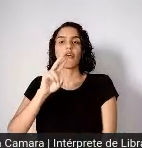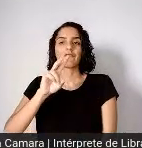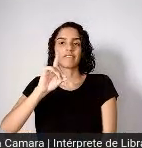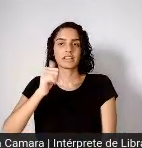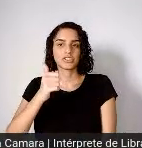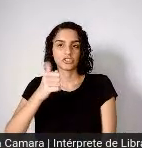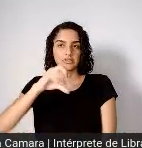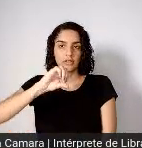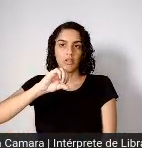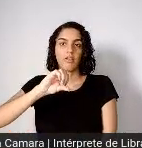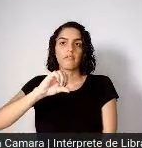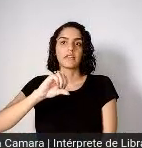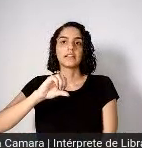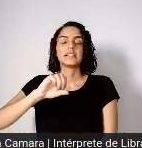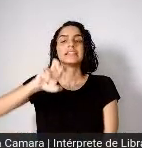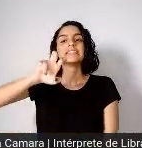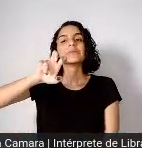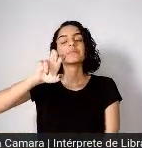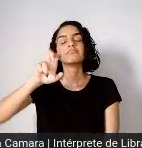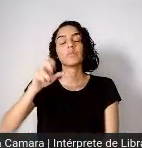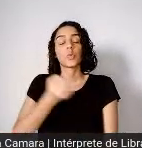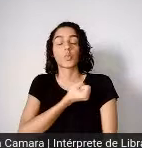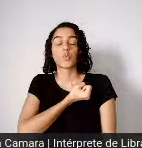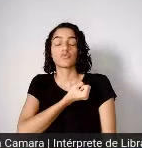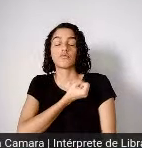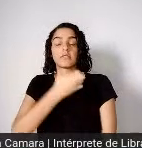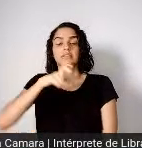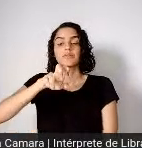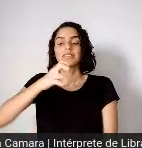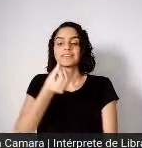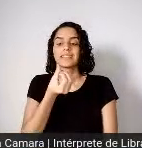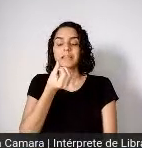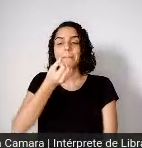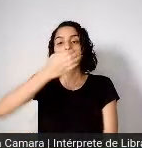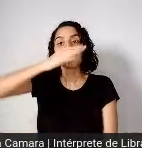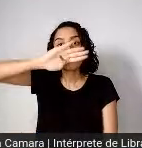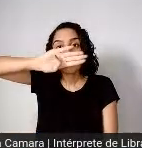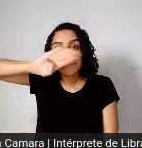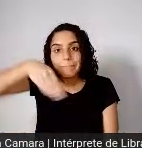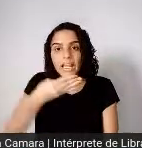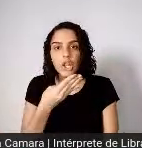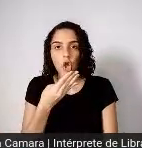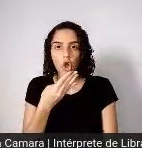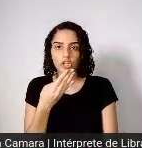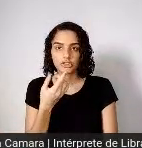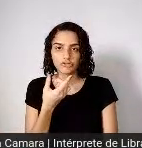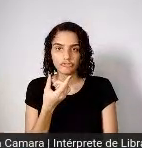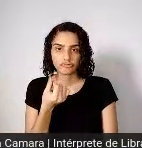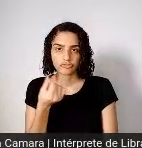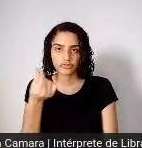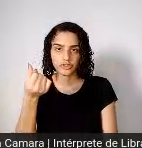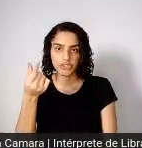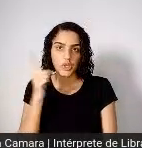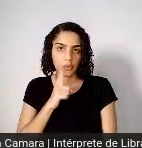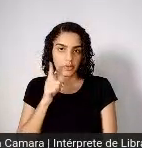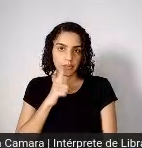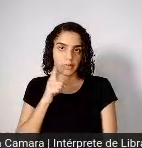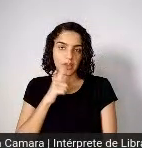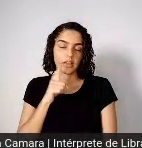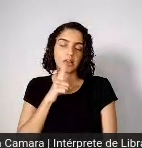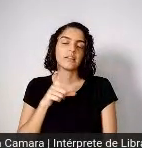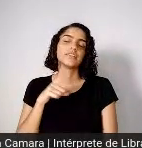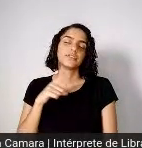bilhões de dólares foram alocados. Os países Estados Unidos, Alemanha e a coalizão de alguns países